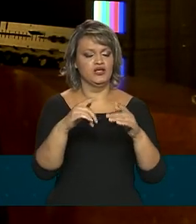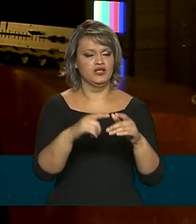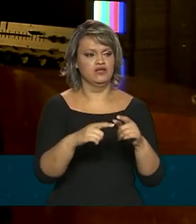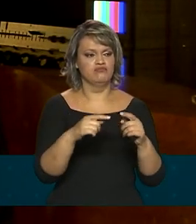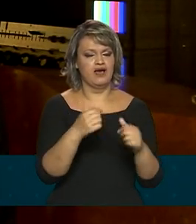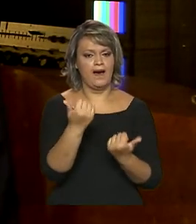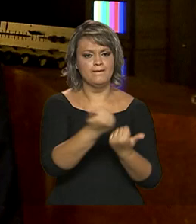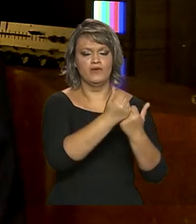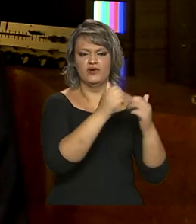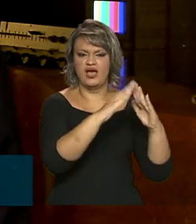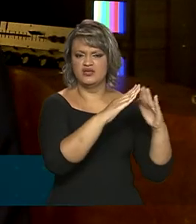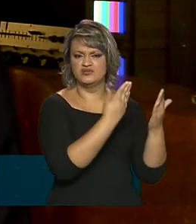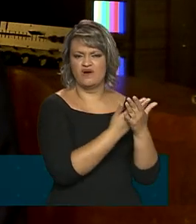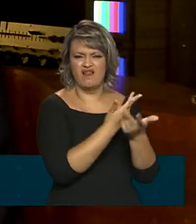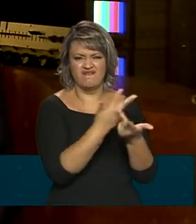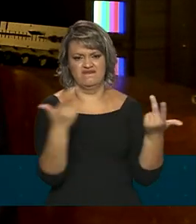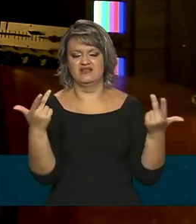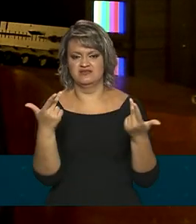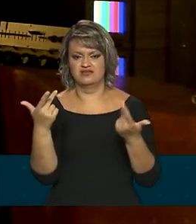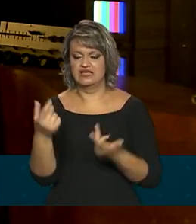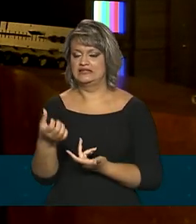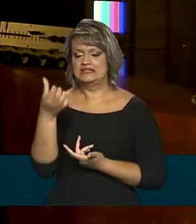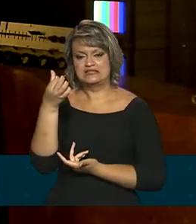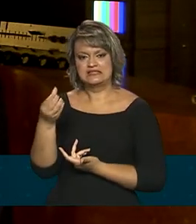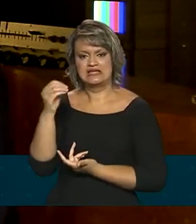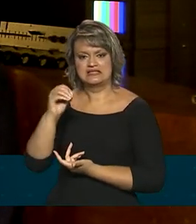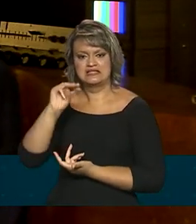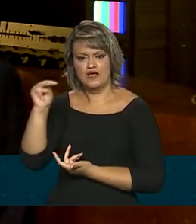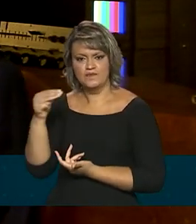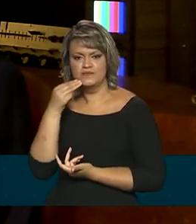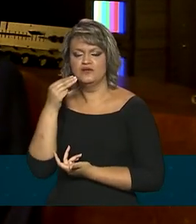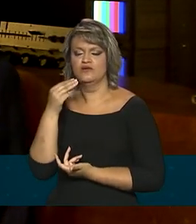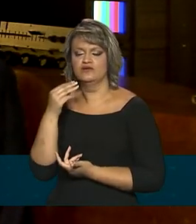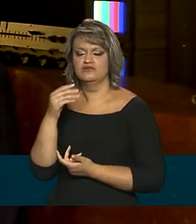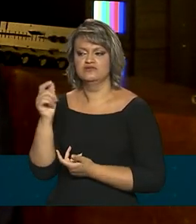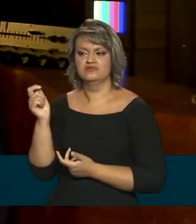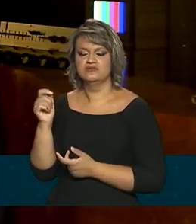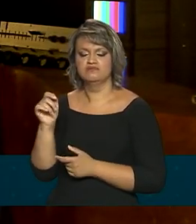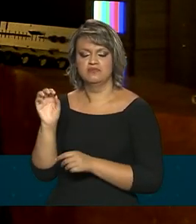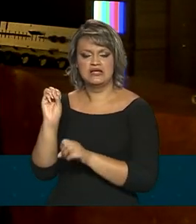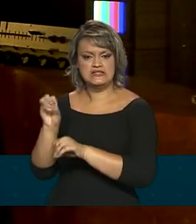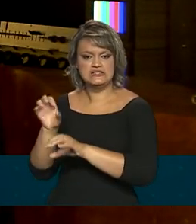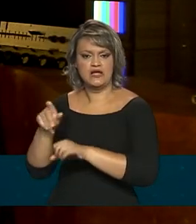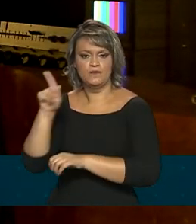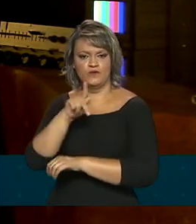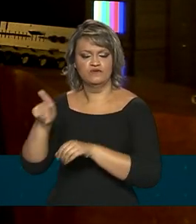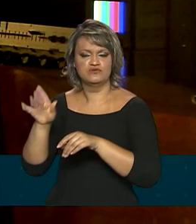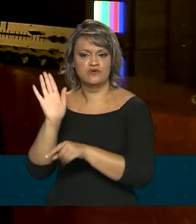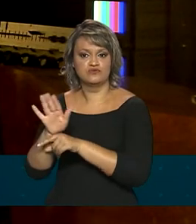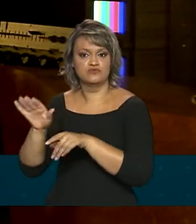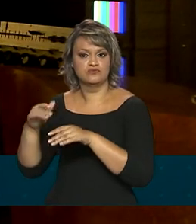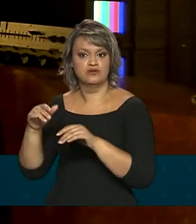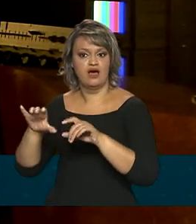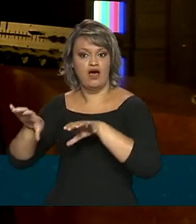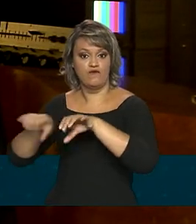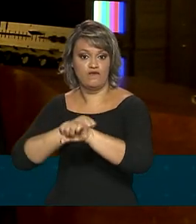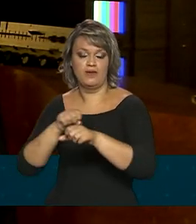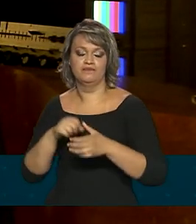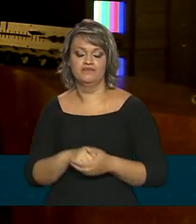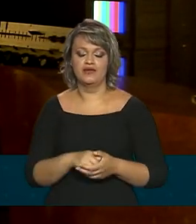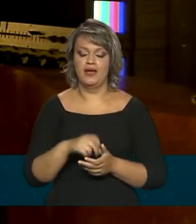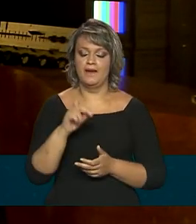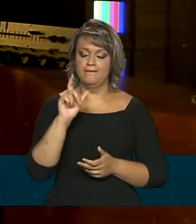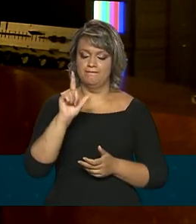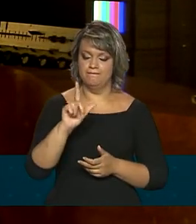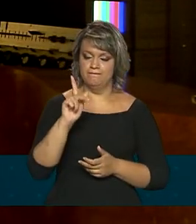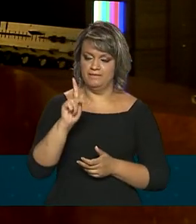Brasil. Foram mais de 60 milhões de investimentos em formação de professores. O PNLD tem também